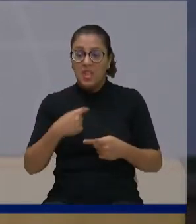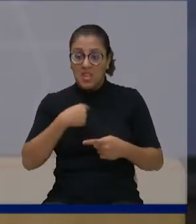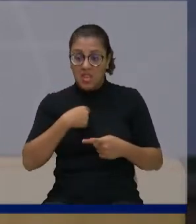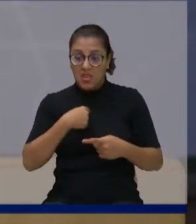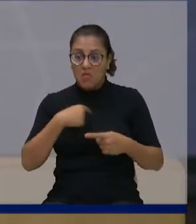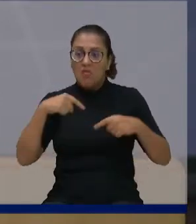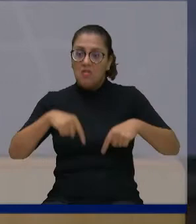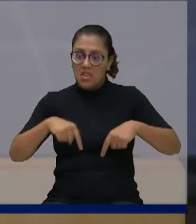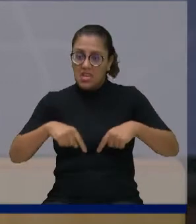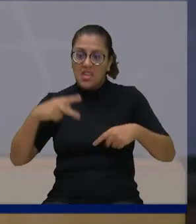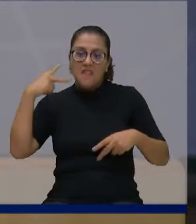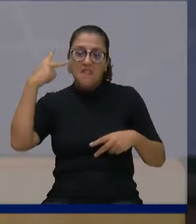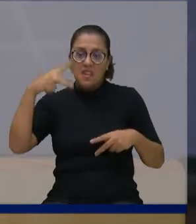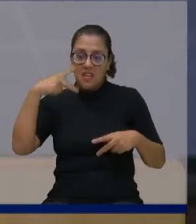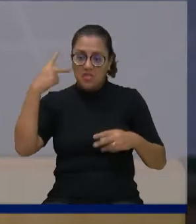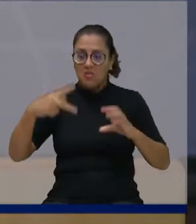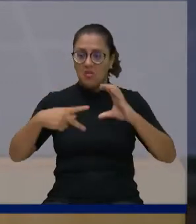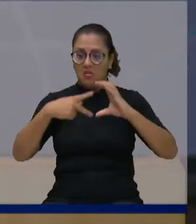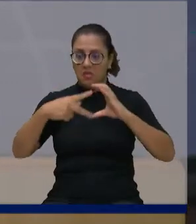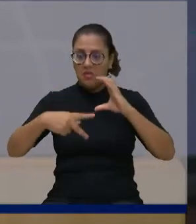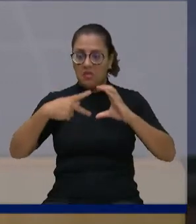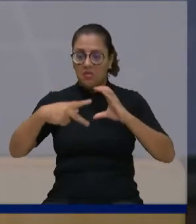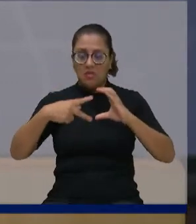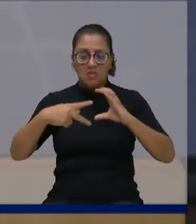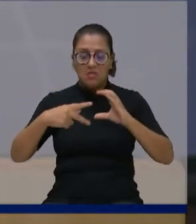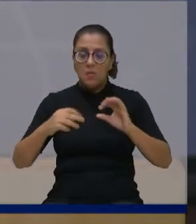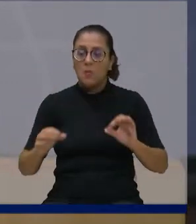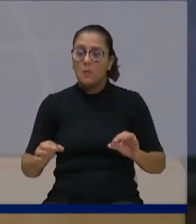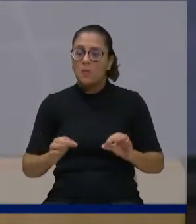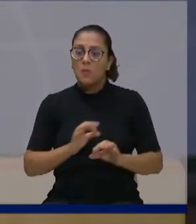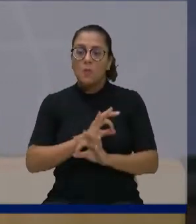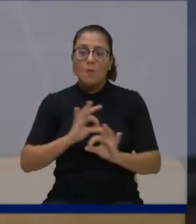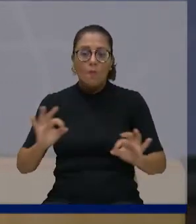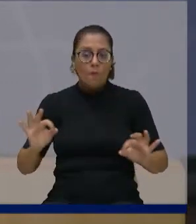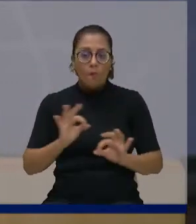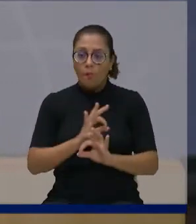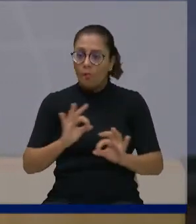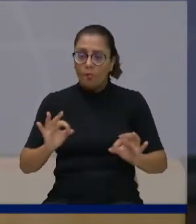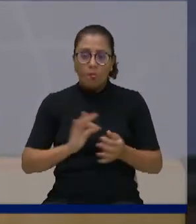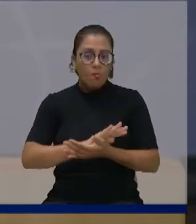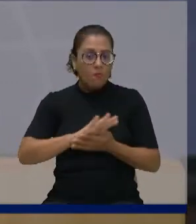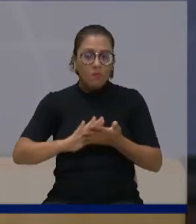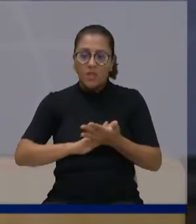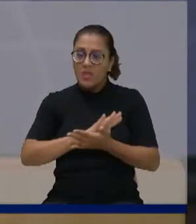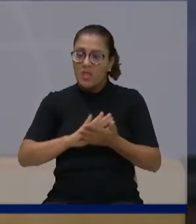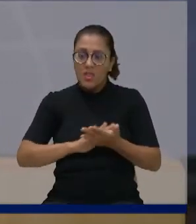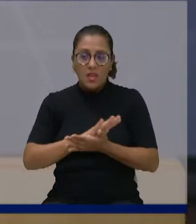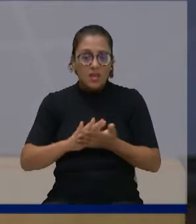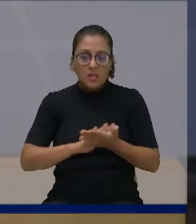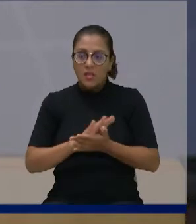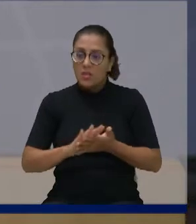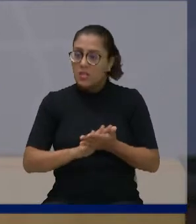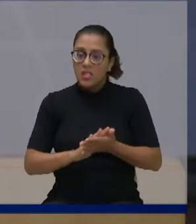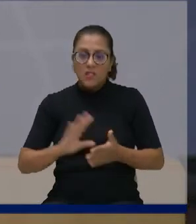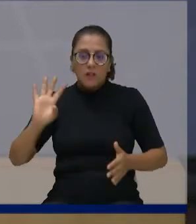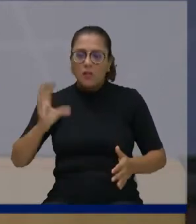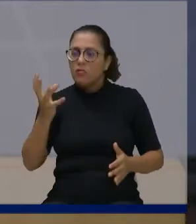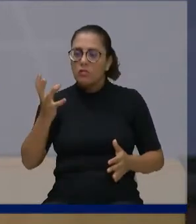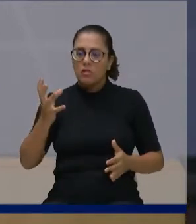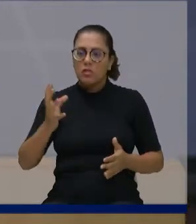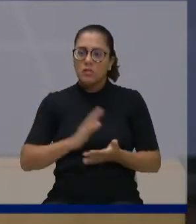vereador neste Parlamento, nenhum ato mais como este será deixado de lado.